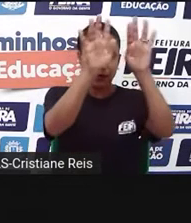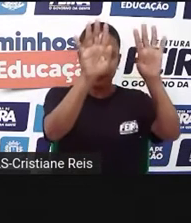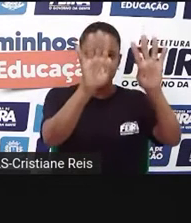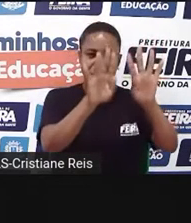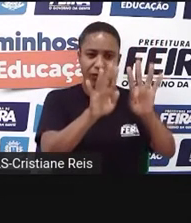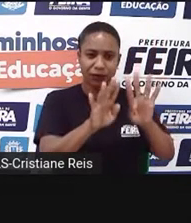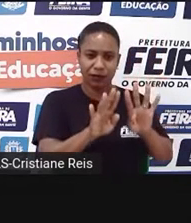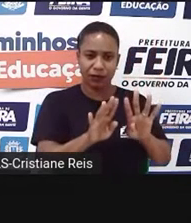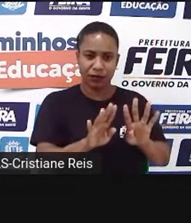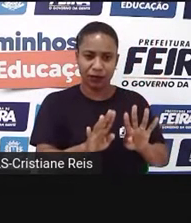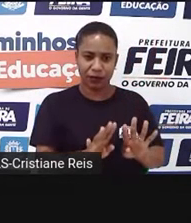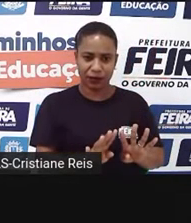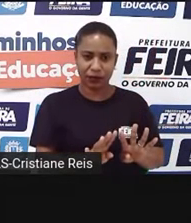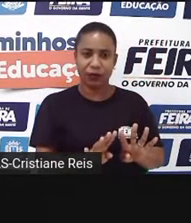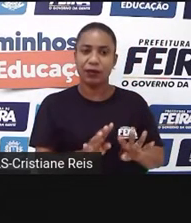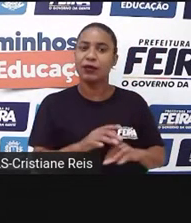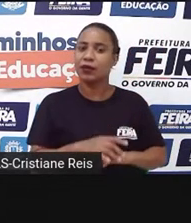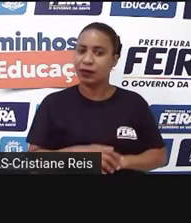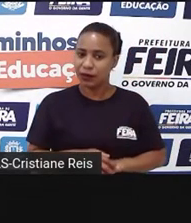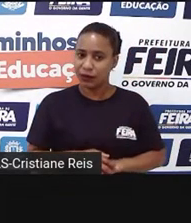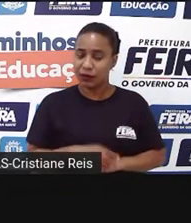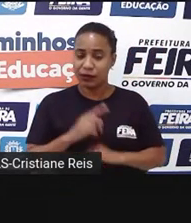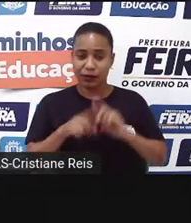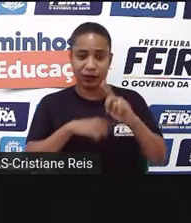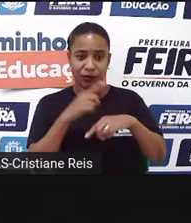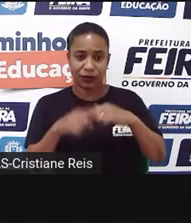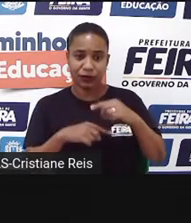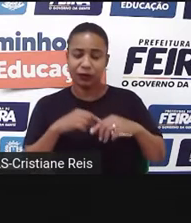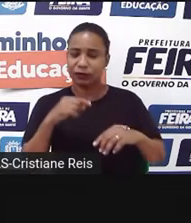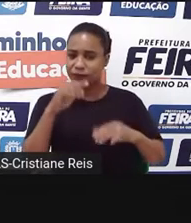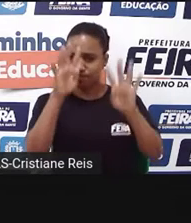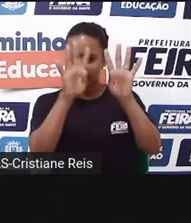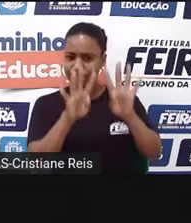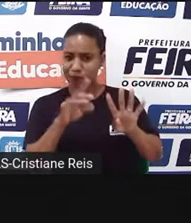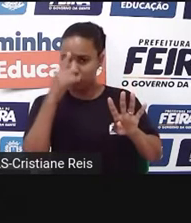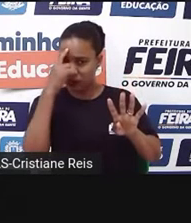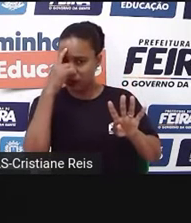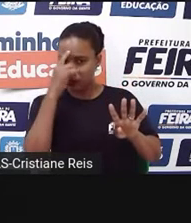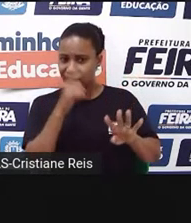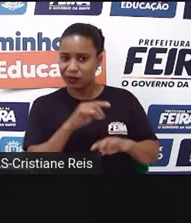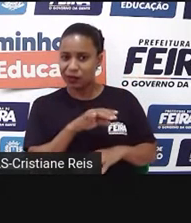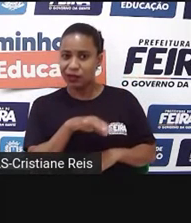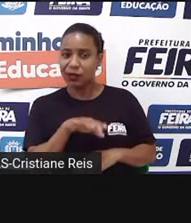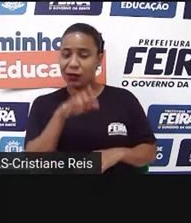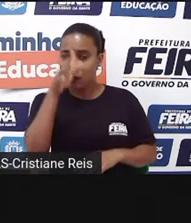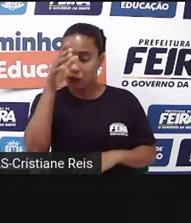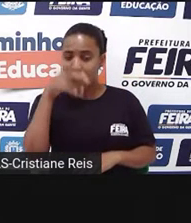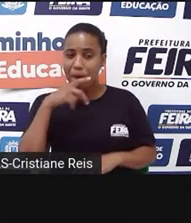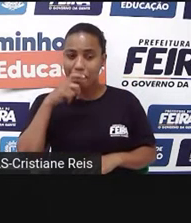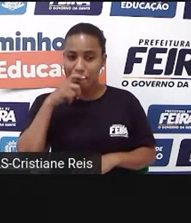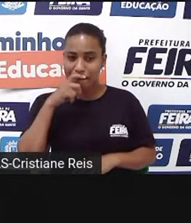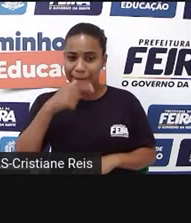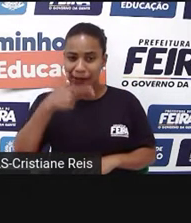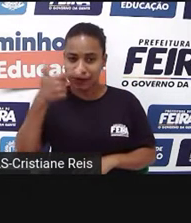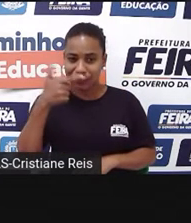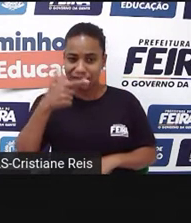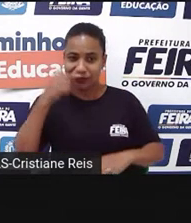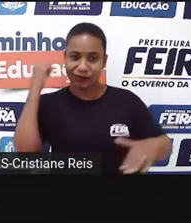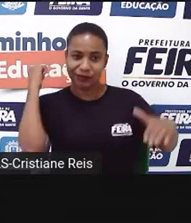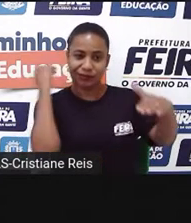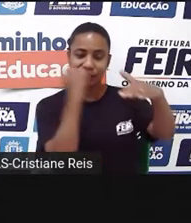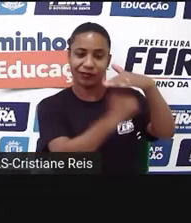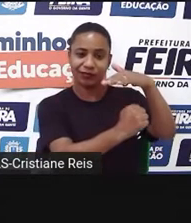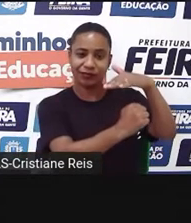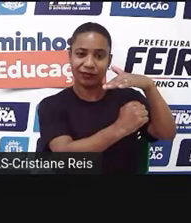ele mata essa pessoa. Mas depois de matar, ele descobre que não é Cláudio, seu padrasto. Mas era